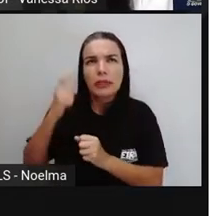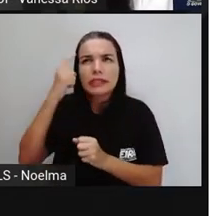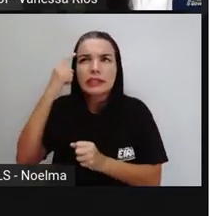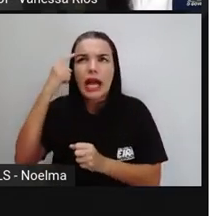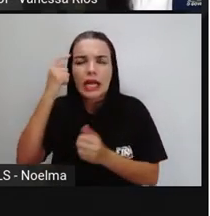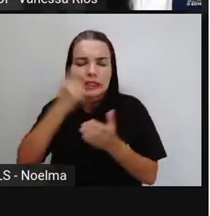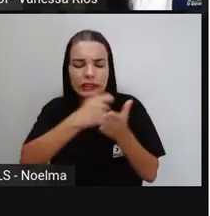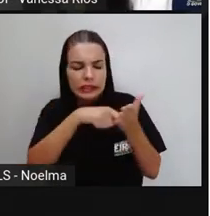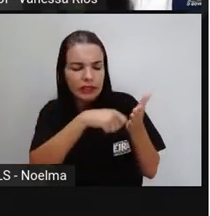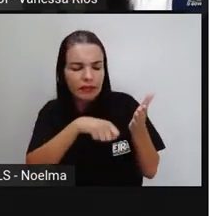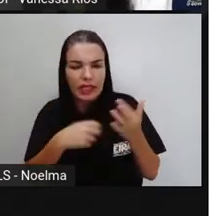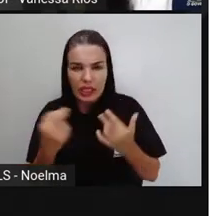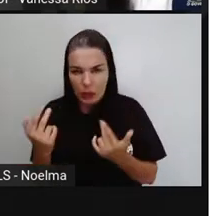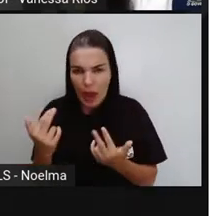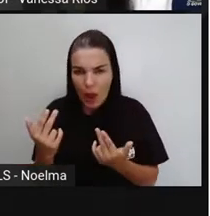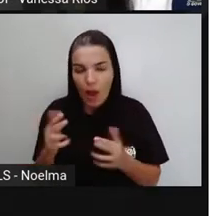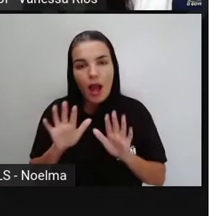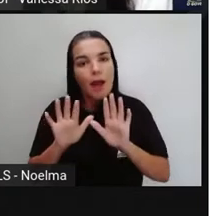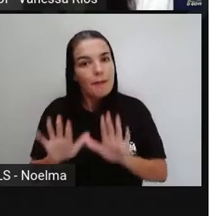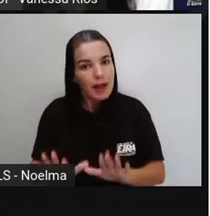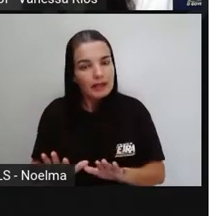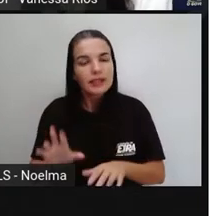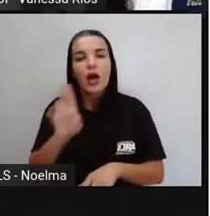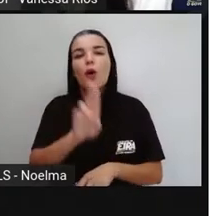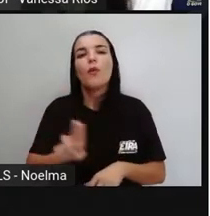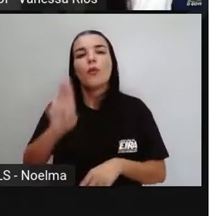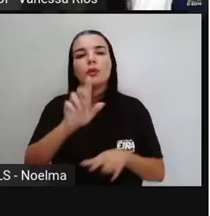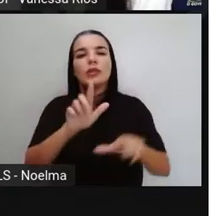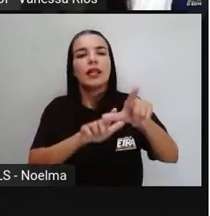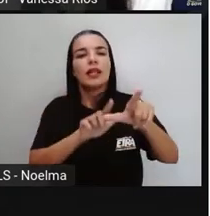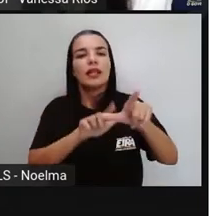observar que utilizamos letras diferentes.